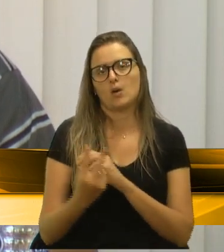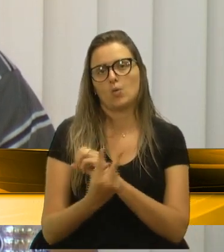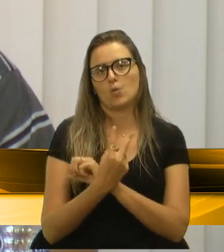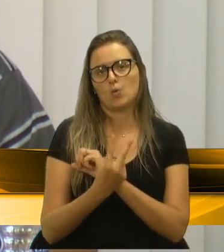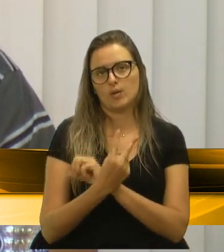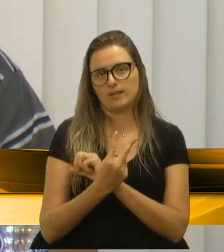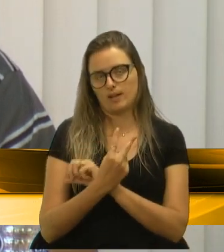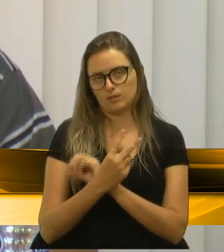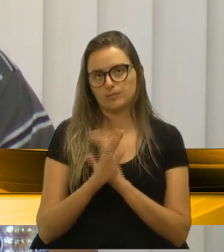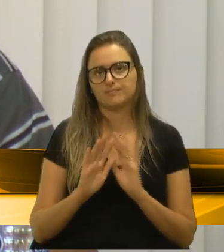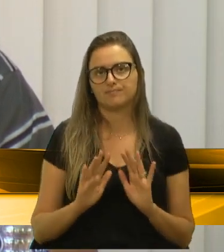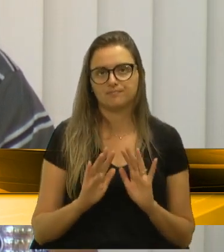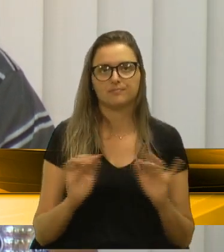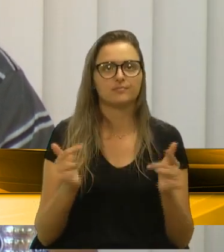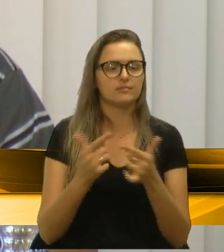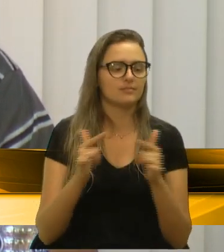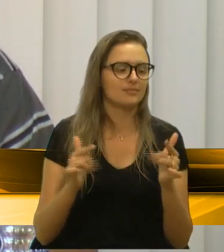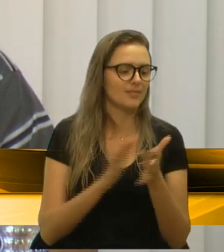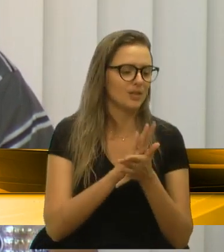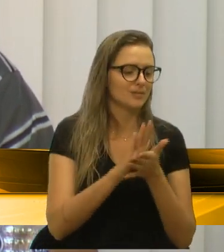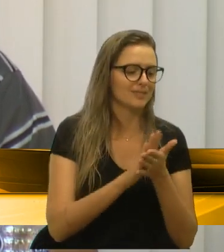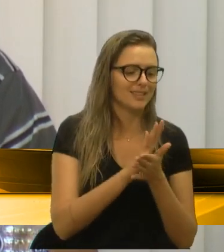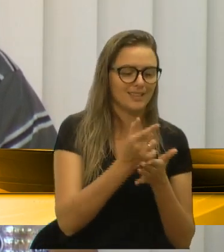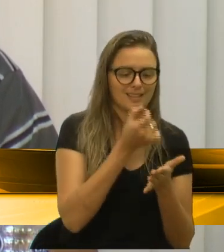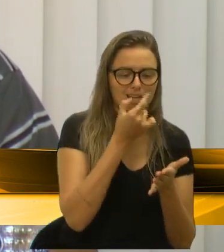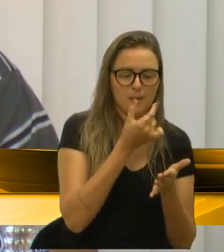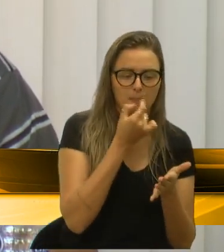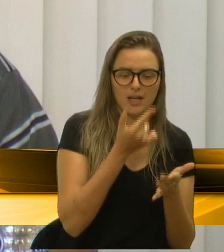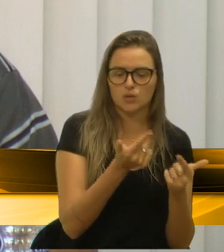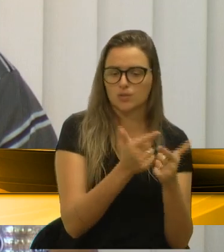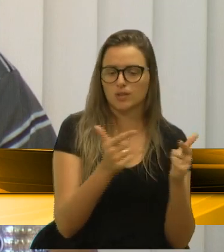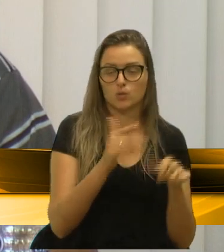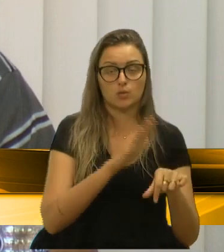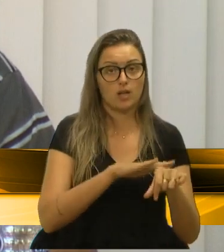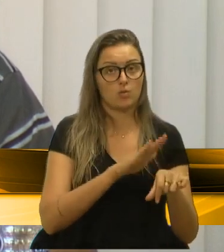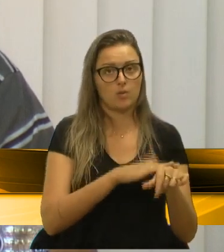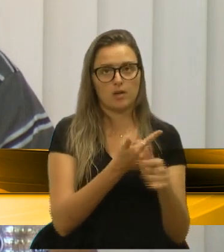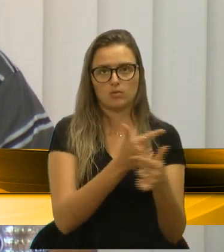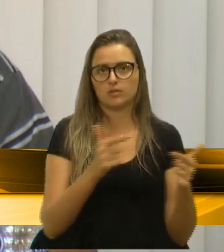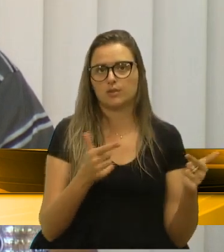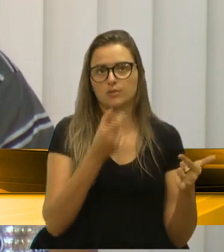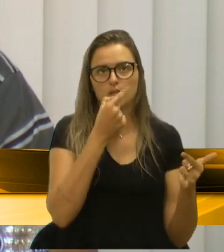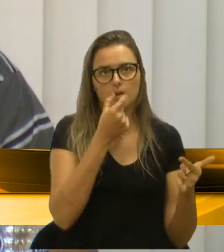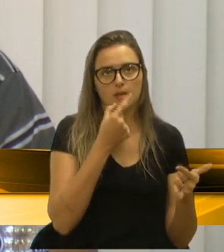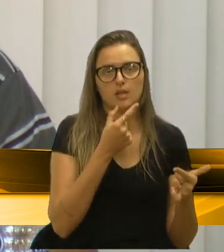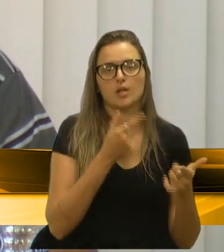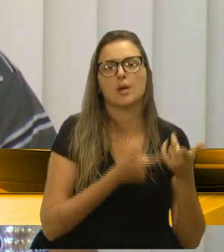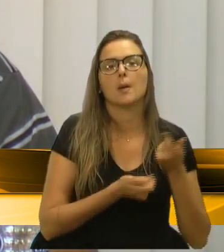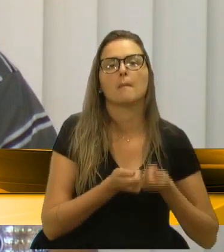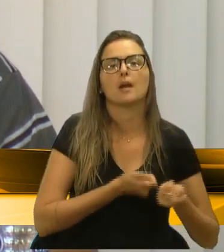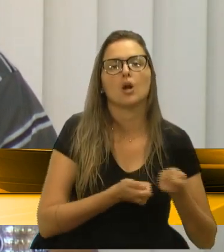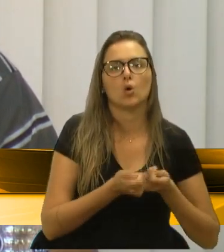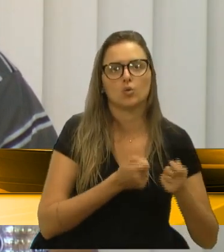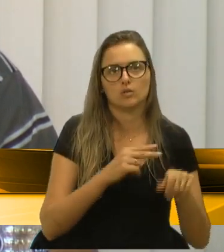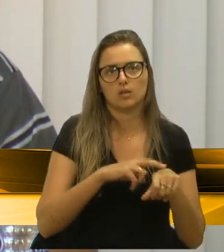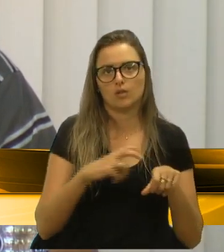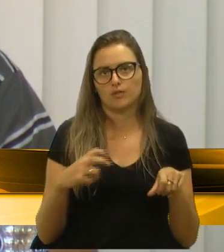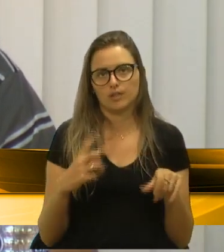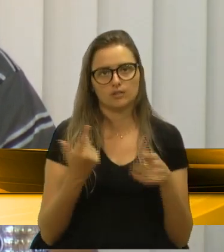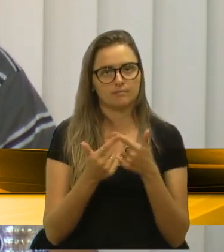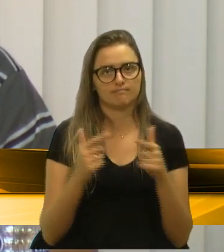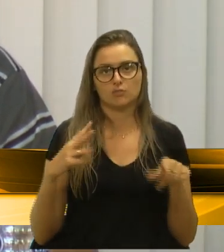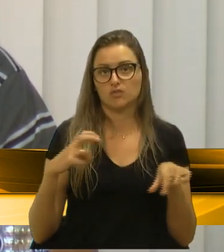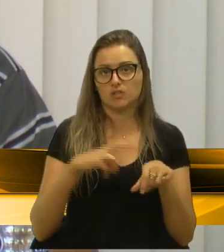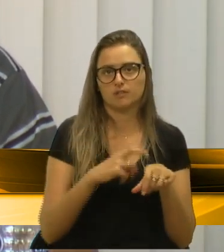contenção. Não existe nenhum medicamento no momento para combater esse vírus. Não existe